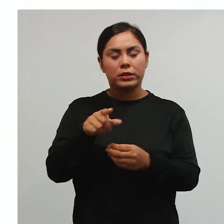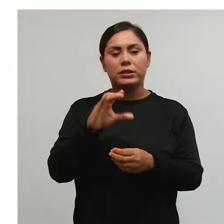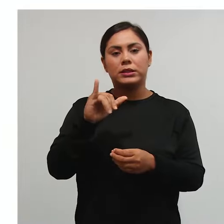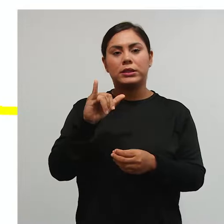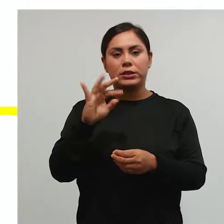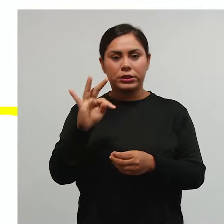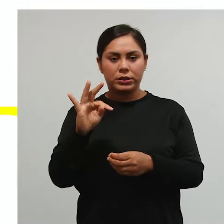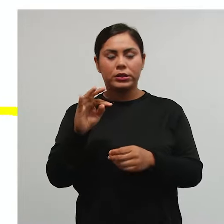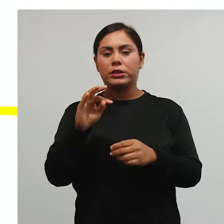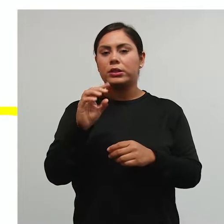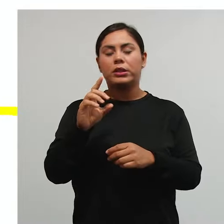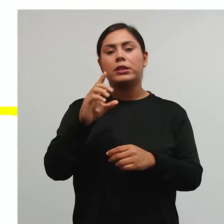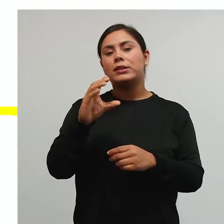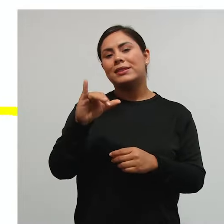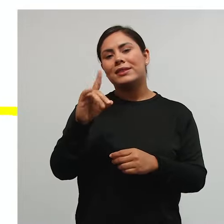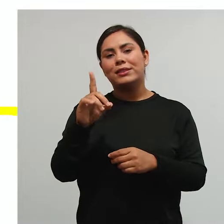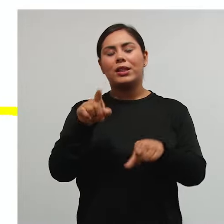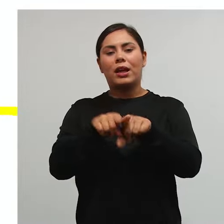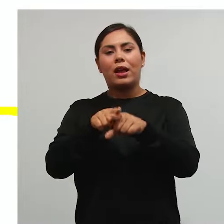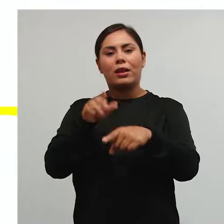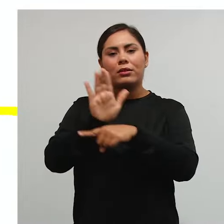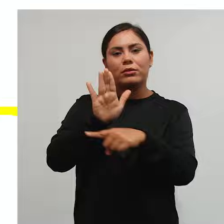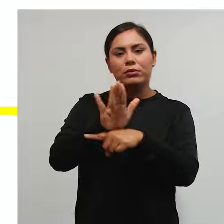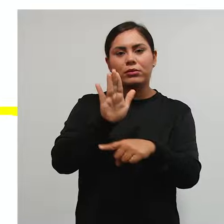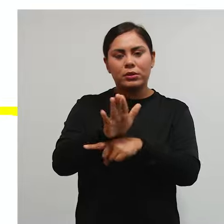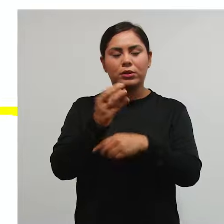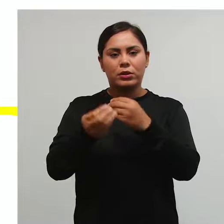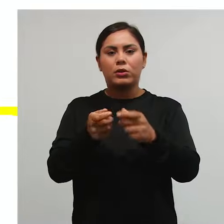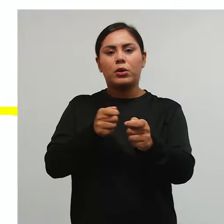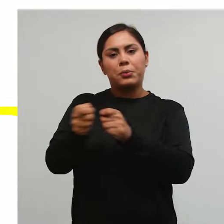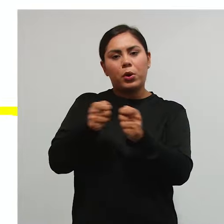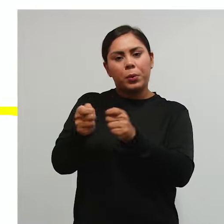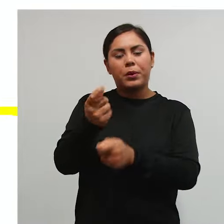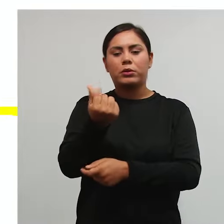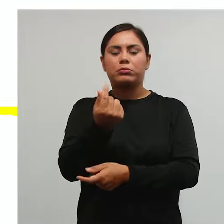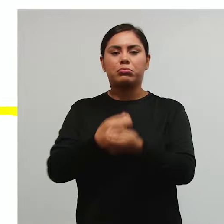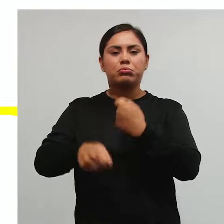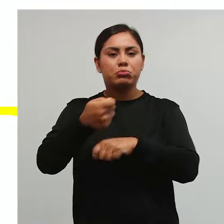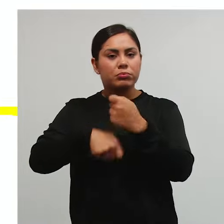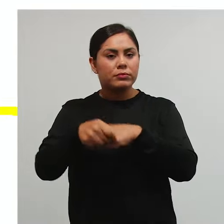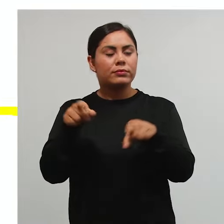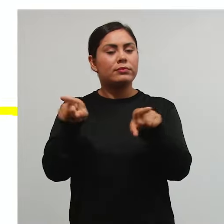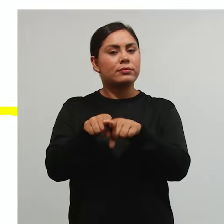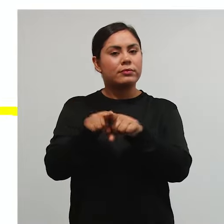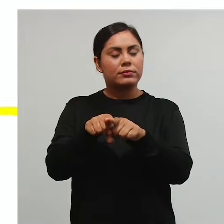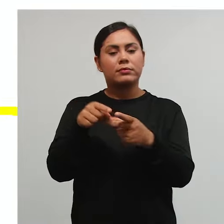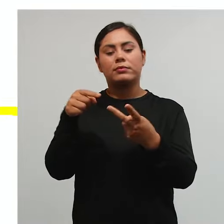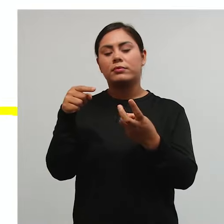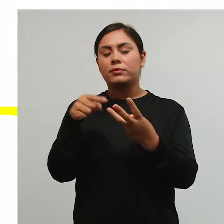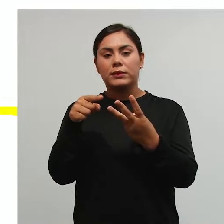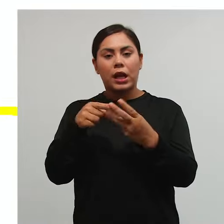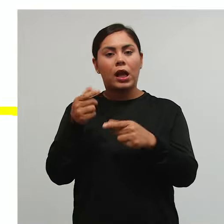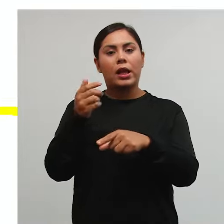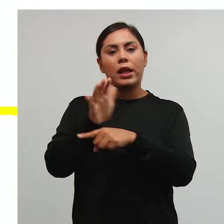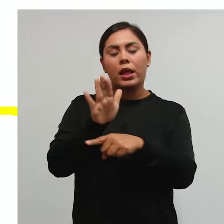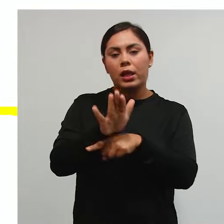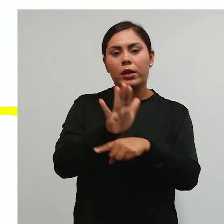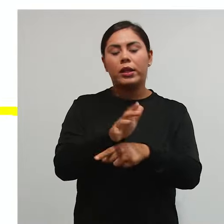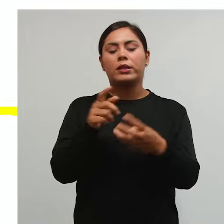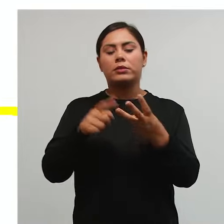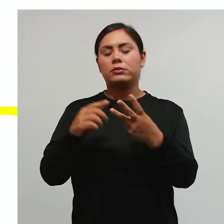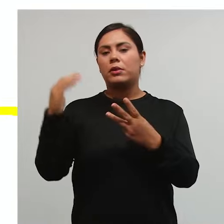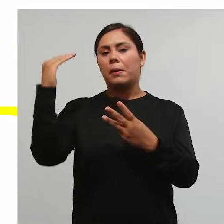a famosa CID. O que é CID? Contribuição de Intervenção no Domínio Econômico. E também nós temos aquelas contribuições das